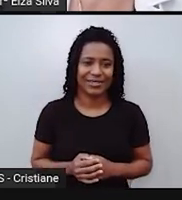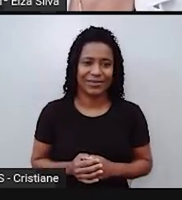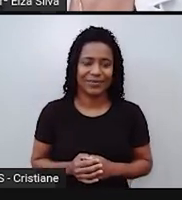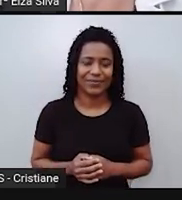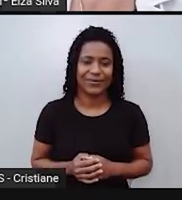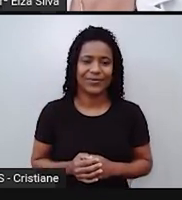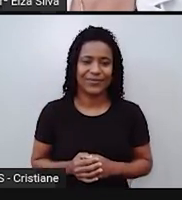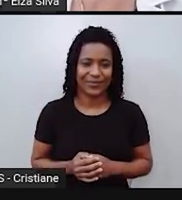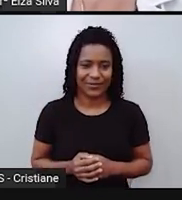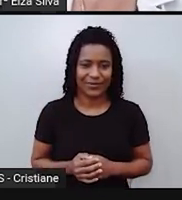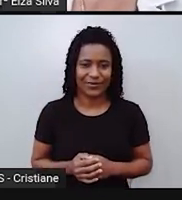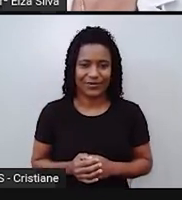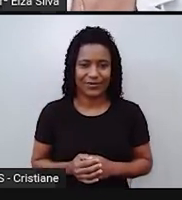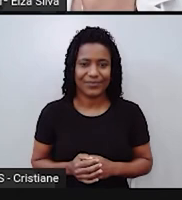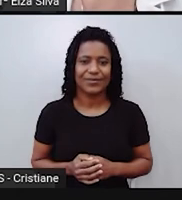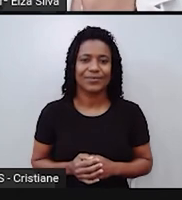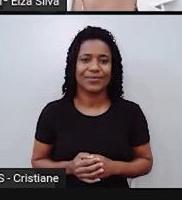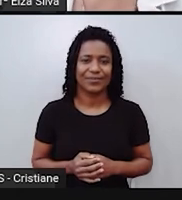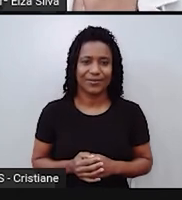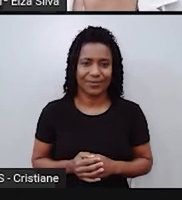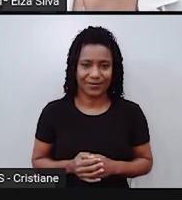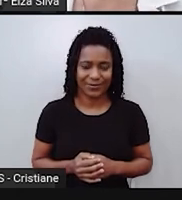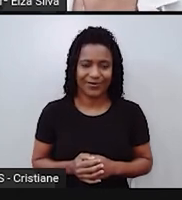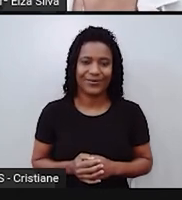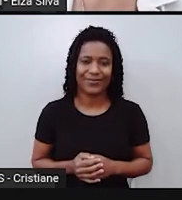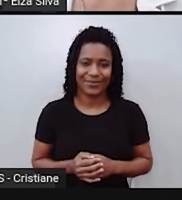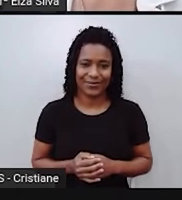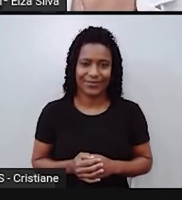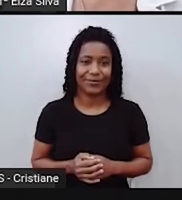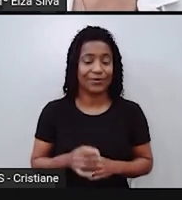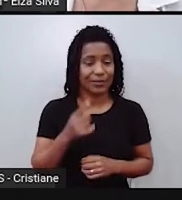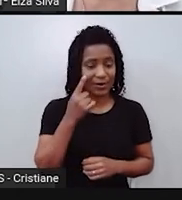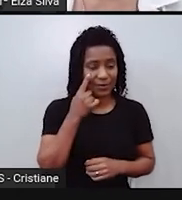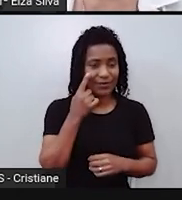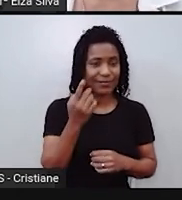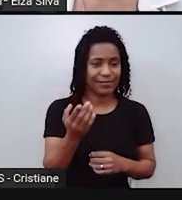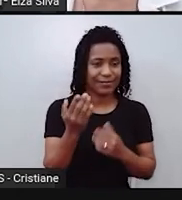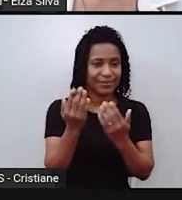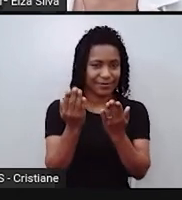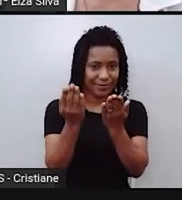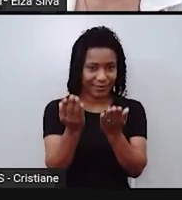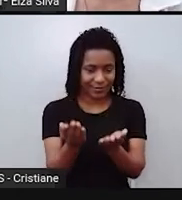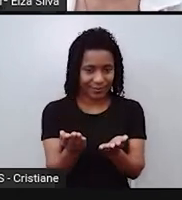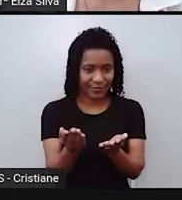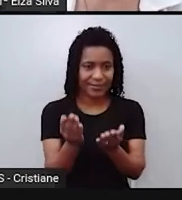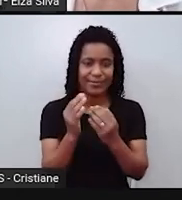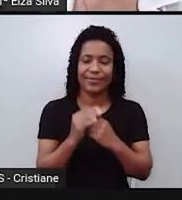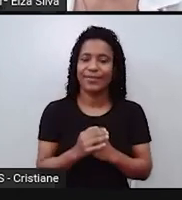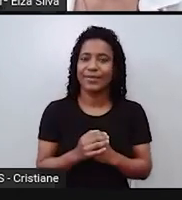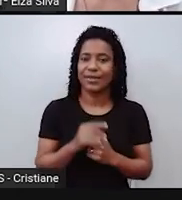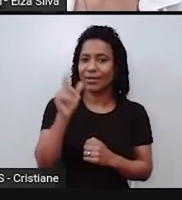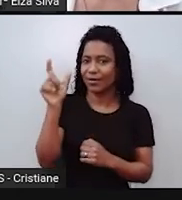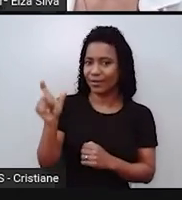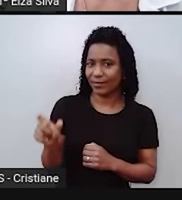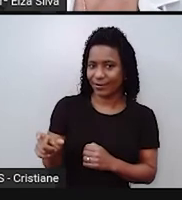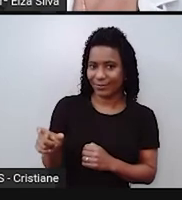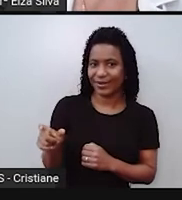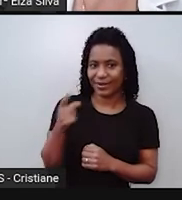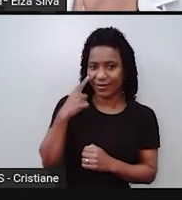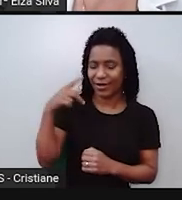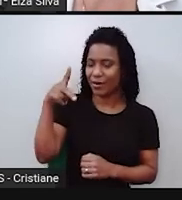For, Mary, Chris, and to mom. Então, o nosso sujeito aqui é o nome de uma pessoa. For.